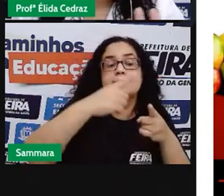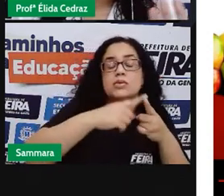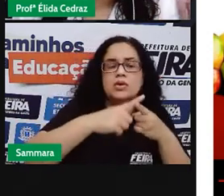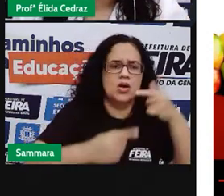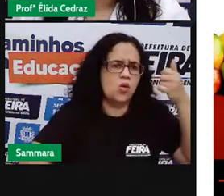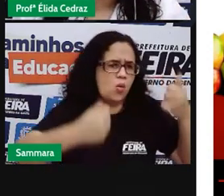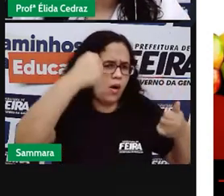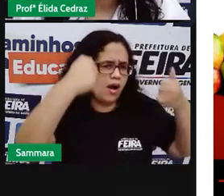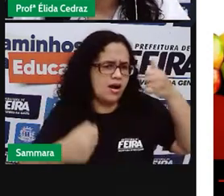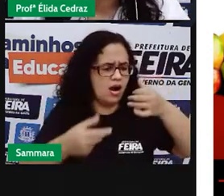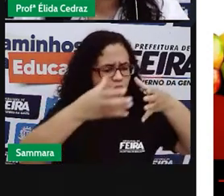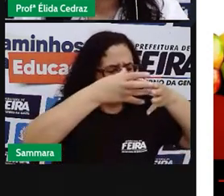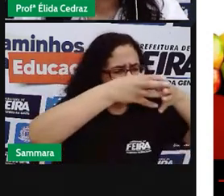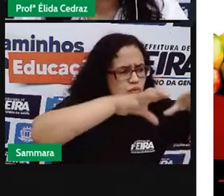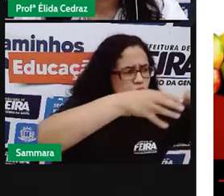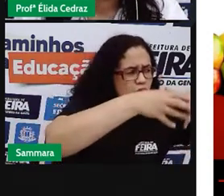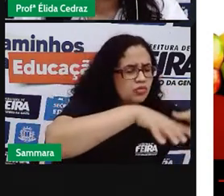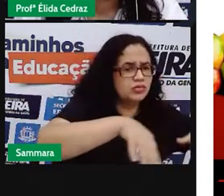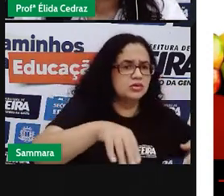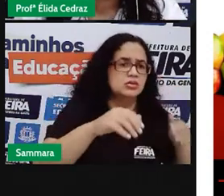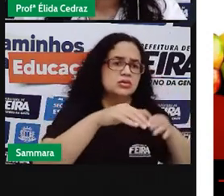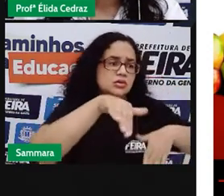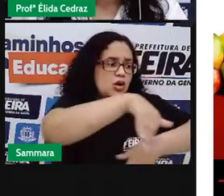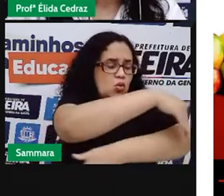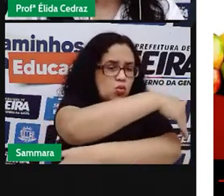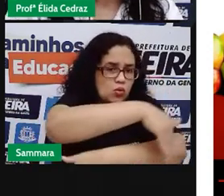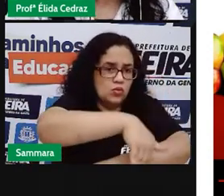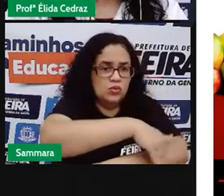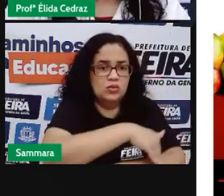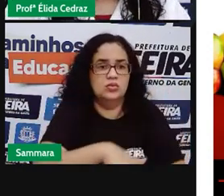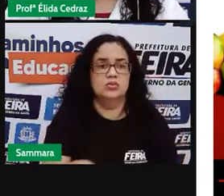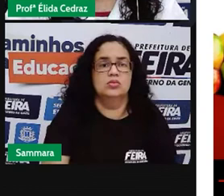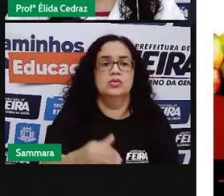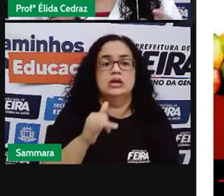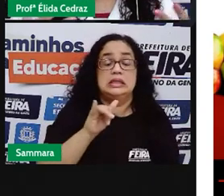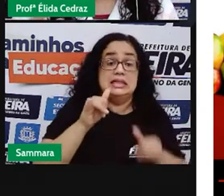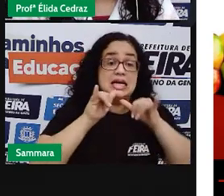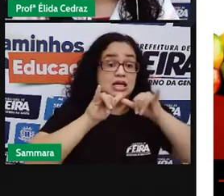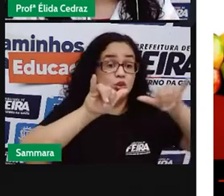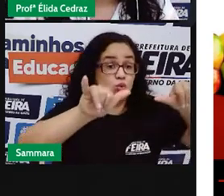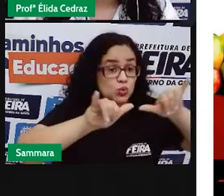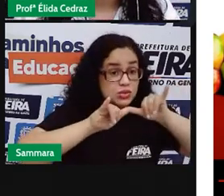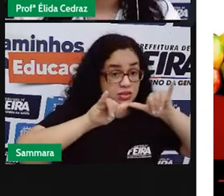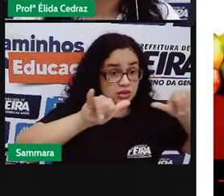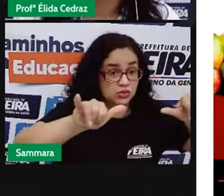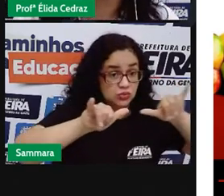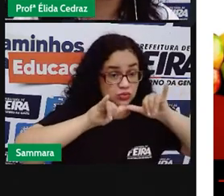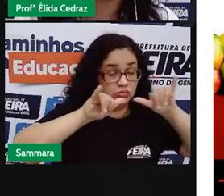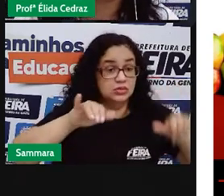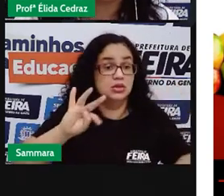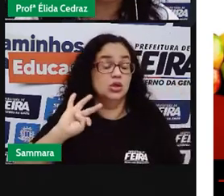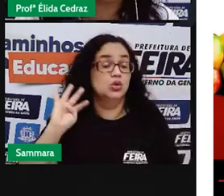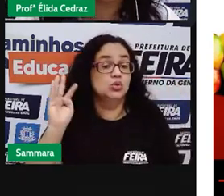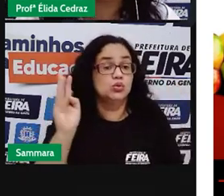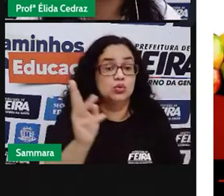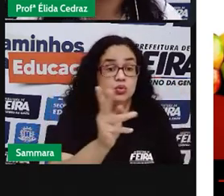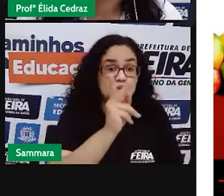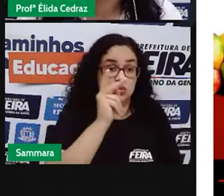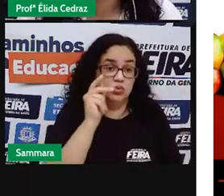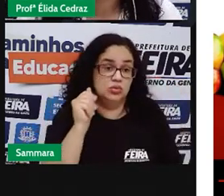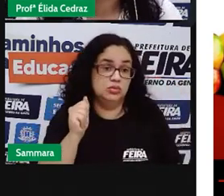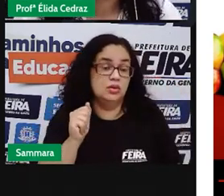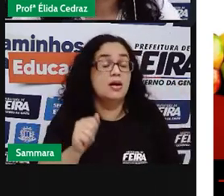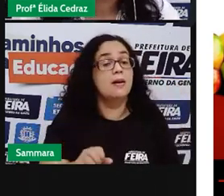o carro do ovo passa na sua porta, ele está anunciando para que todos